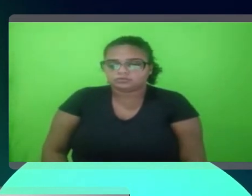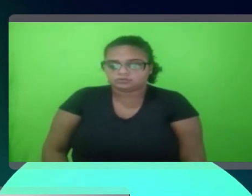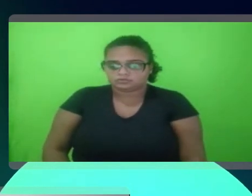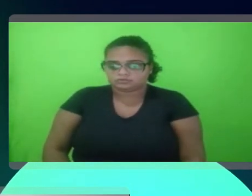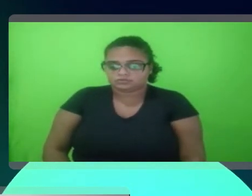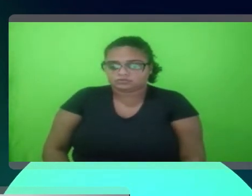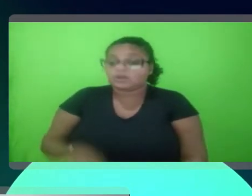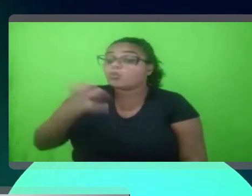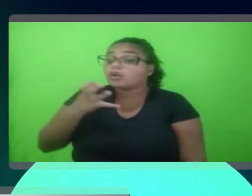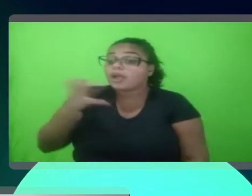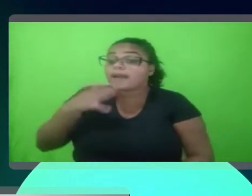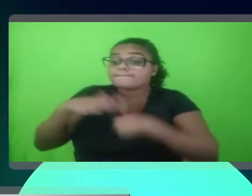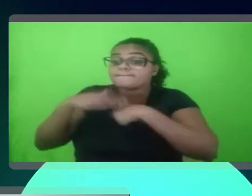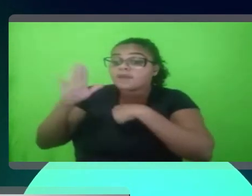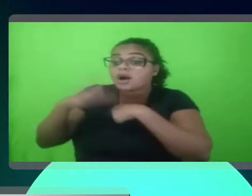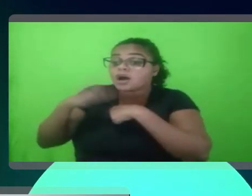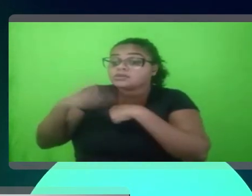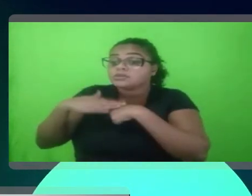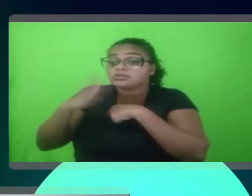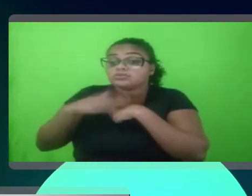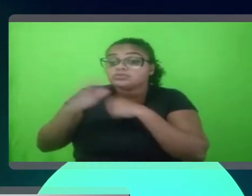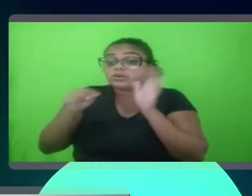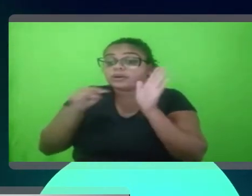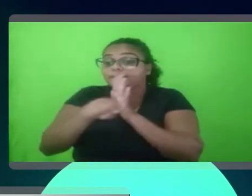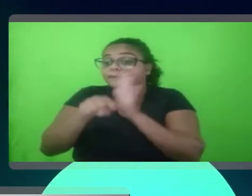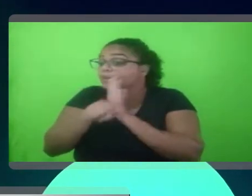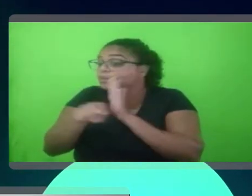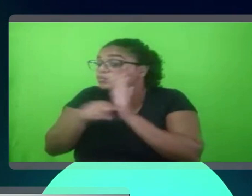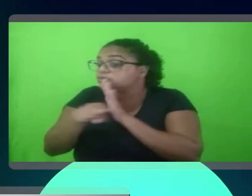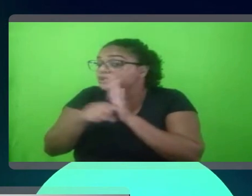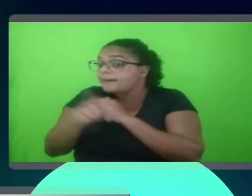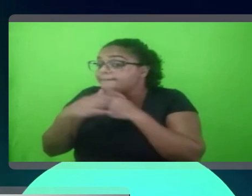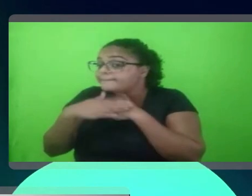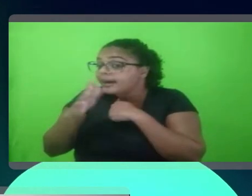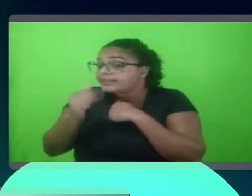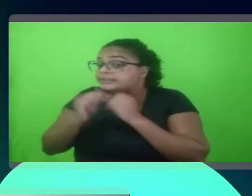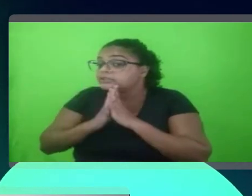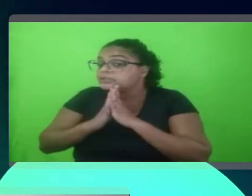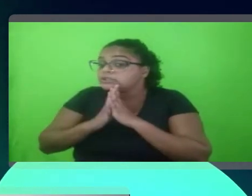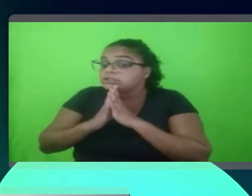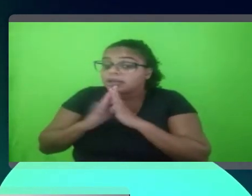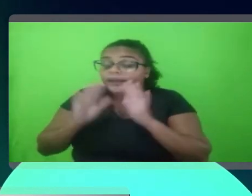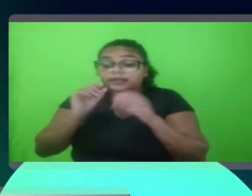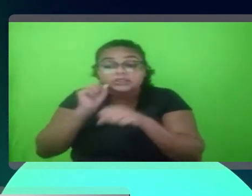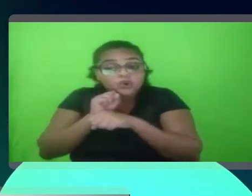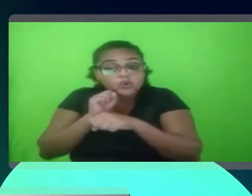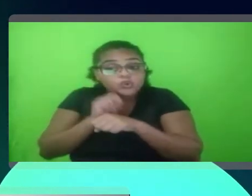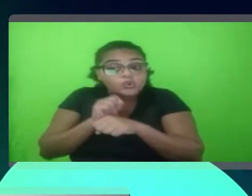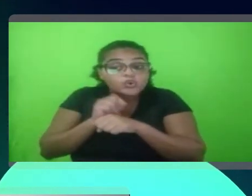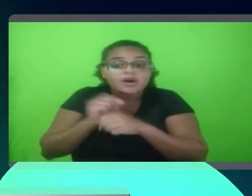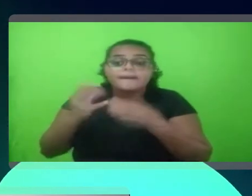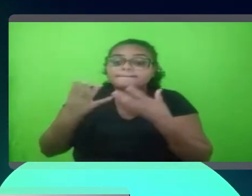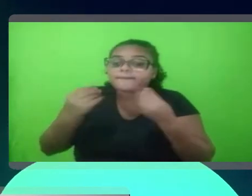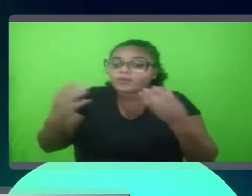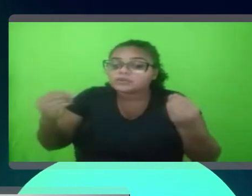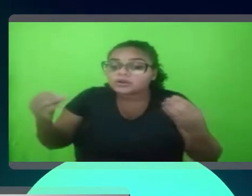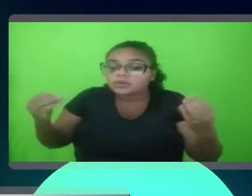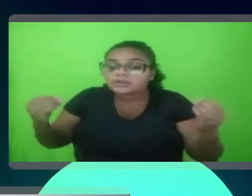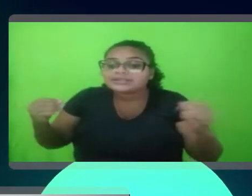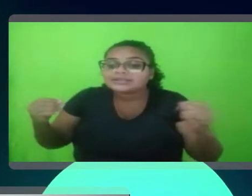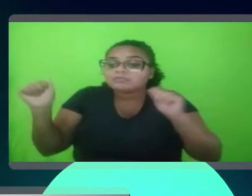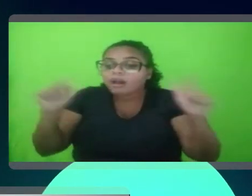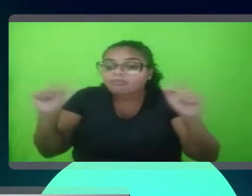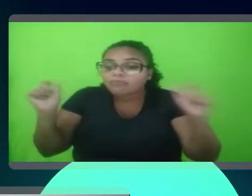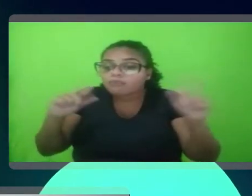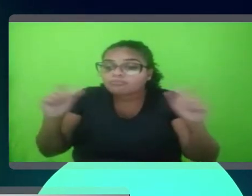O que mais? Temos alguma pergunta a mais? Deixa eu ver. Peraí. Tem muita coisa aberta.